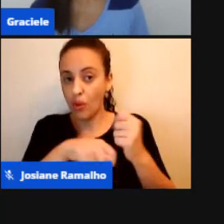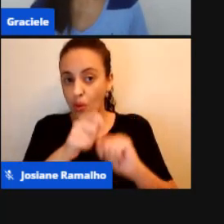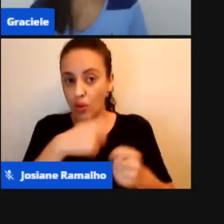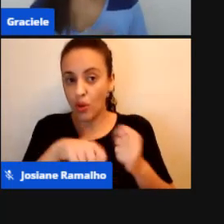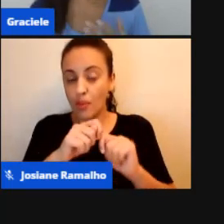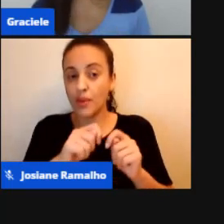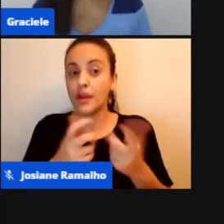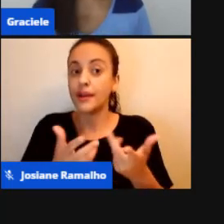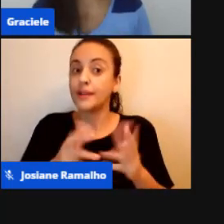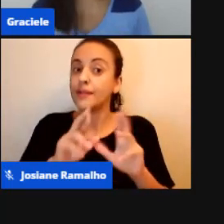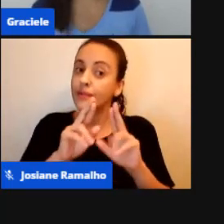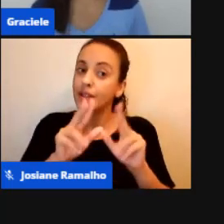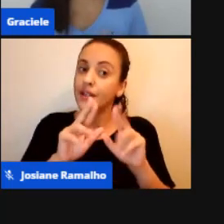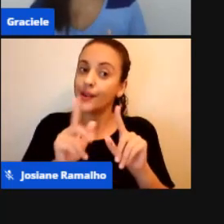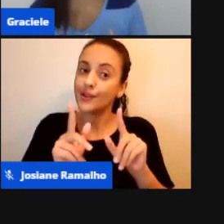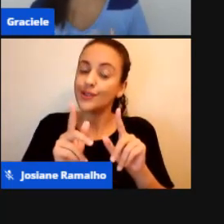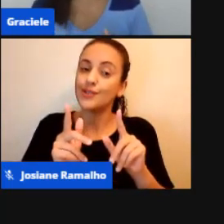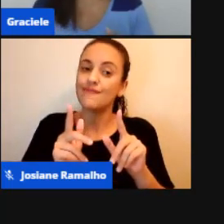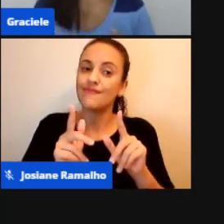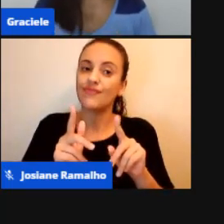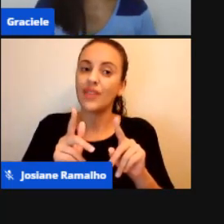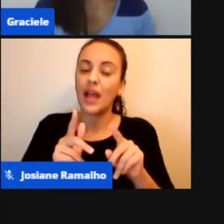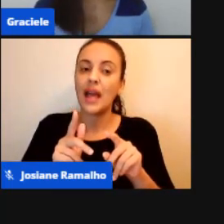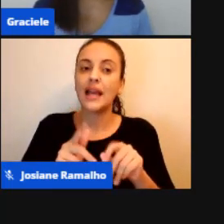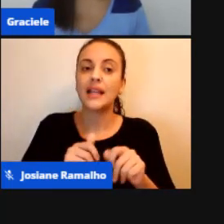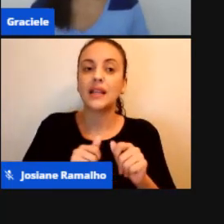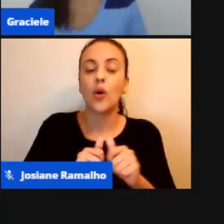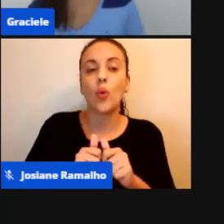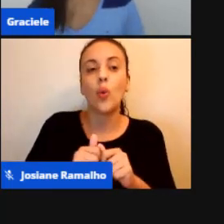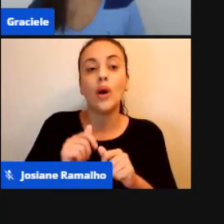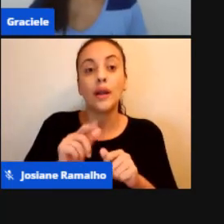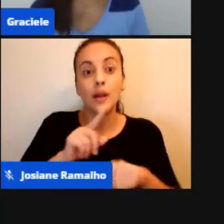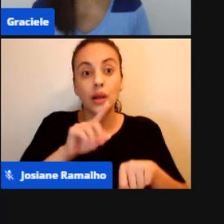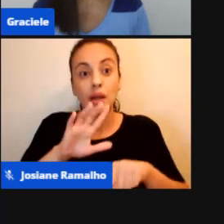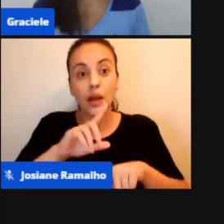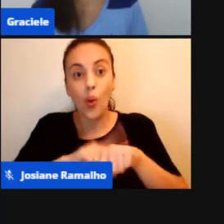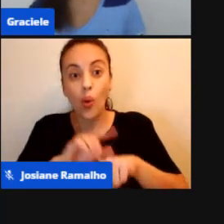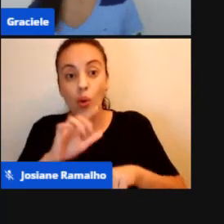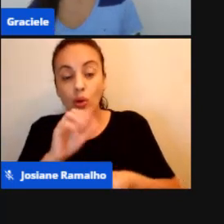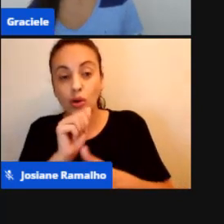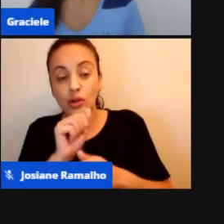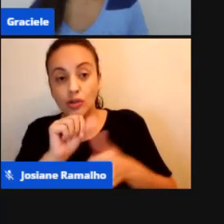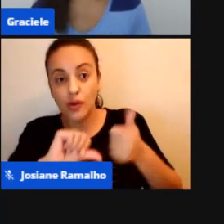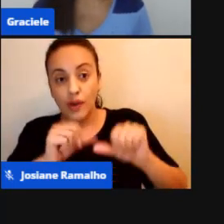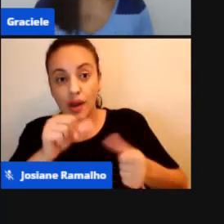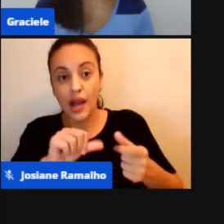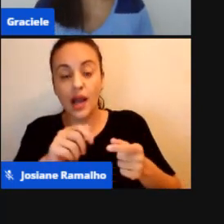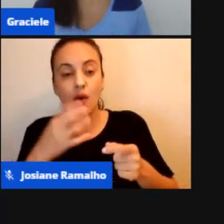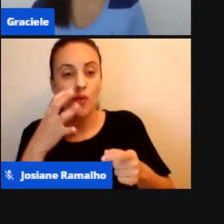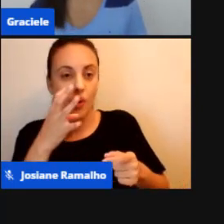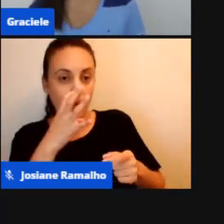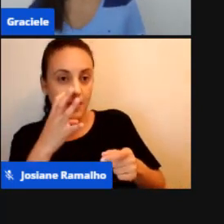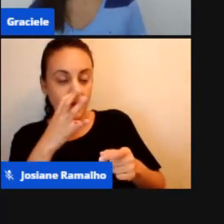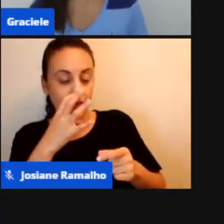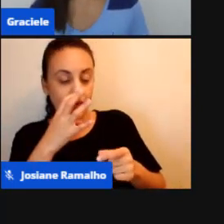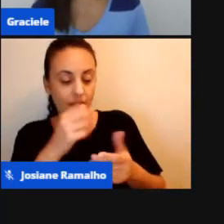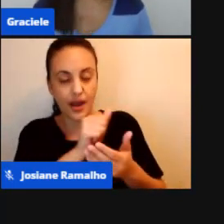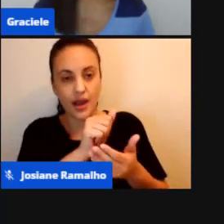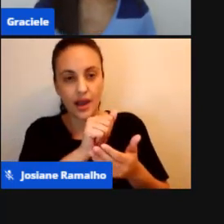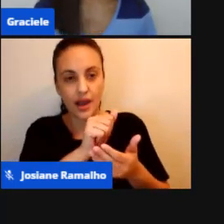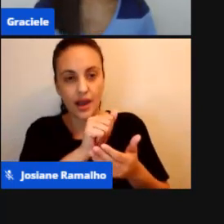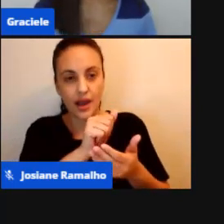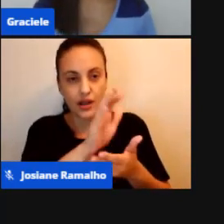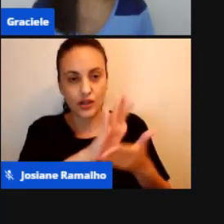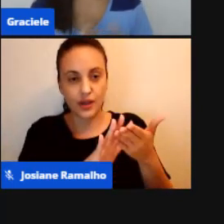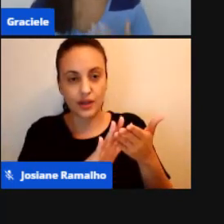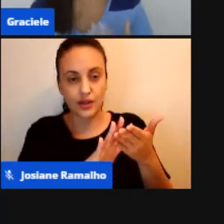E na hora De avaliar Eu vou pegar Atividade Diagnóstica Caderno Base 1 Caderno Base 2 Atividades Que